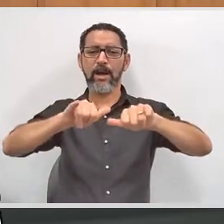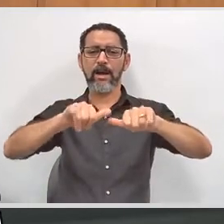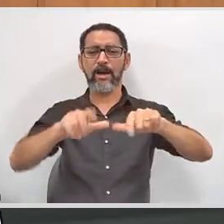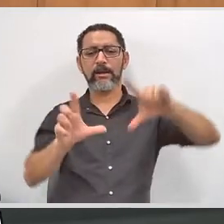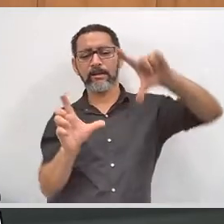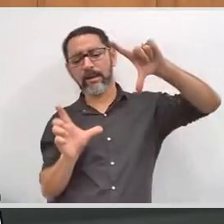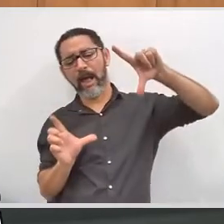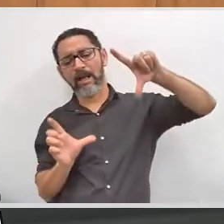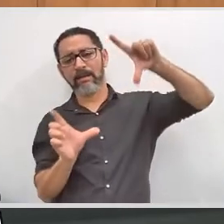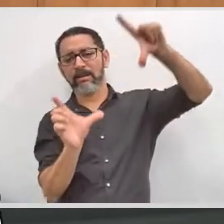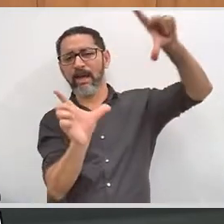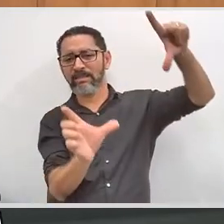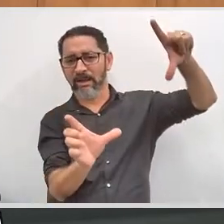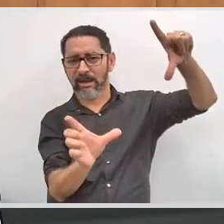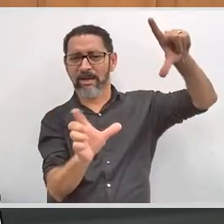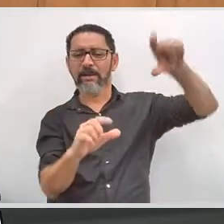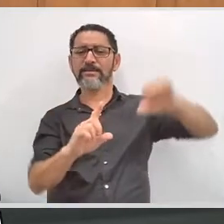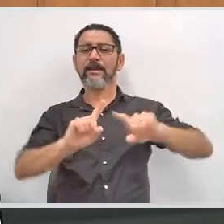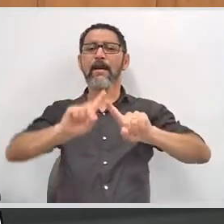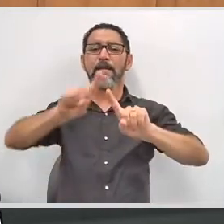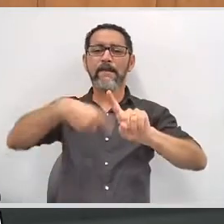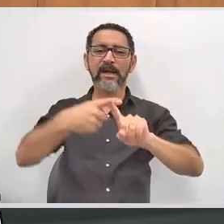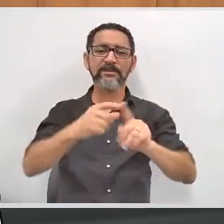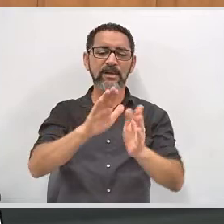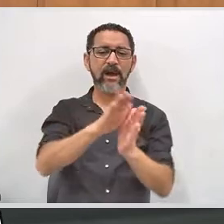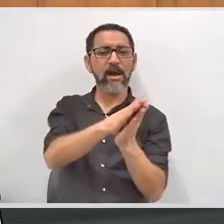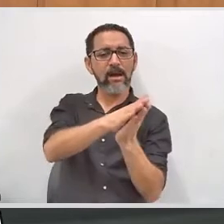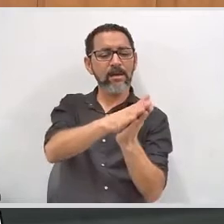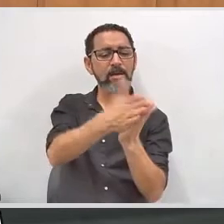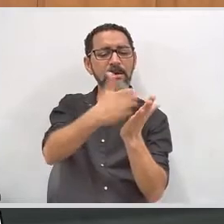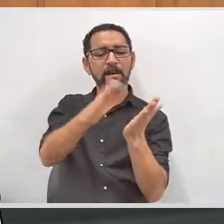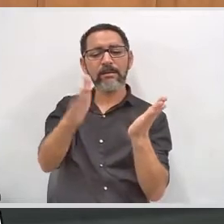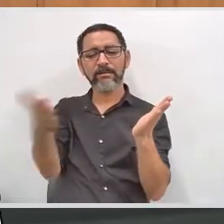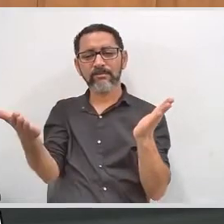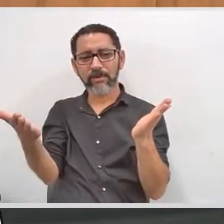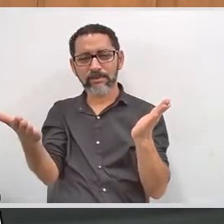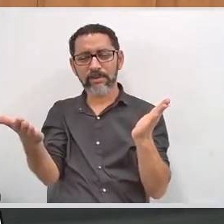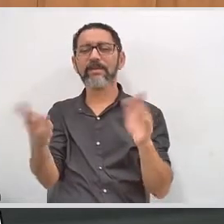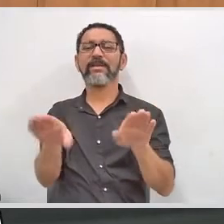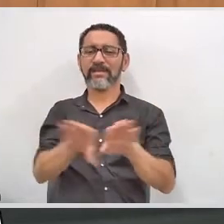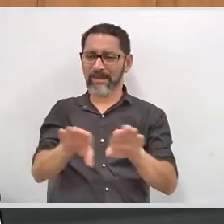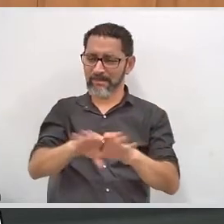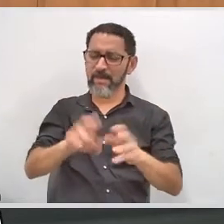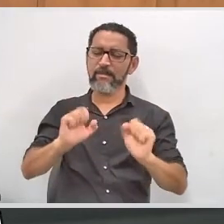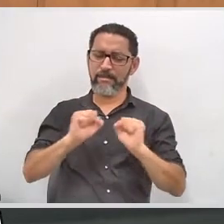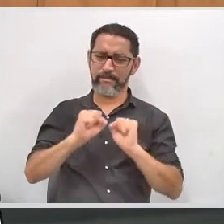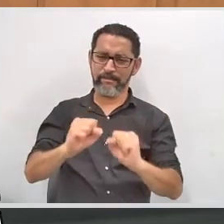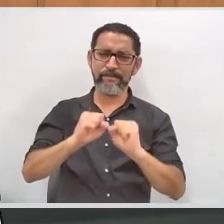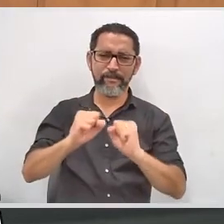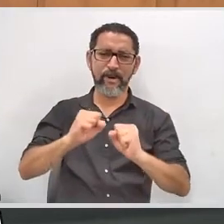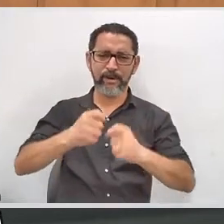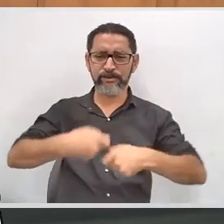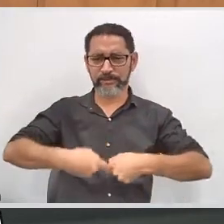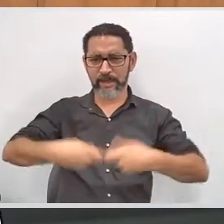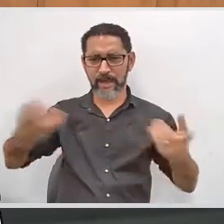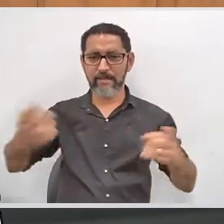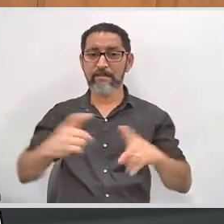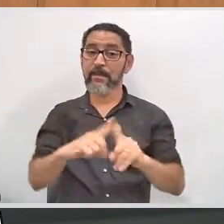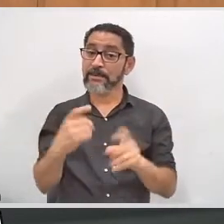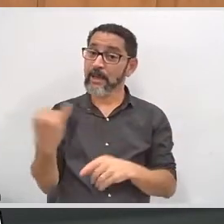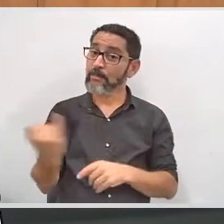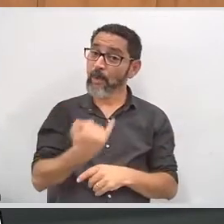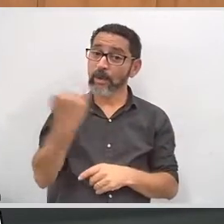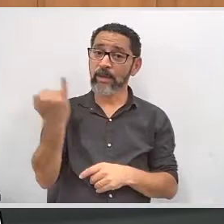distribuídos e que salientam a necessidade, se for o caso, se a pessoa quiser, de se